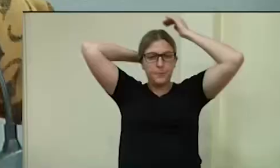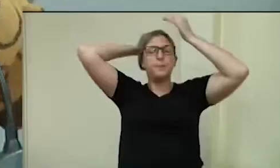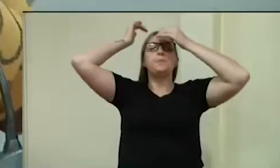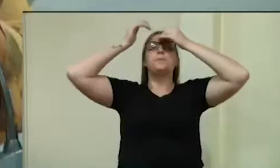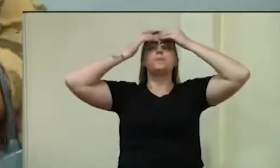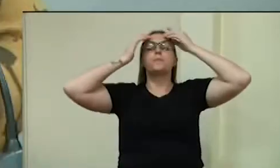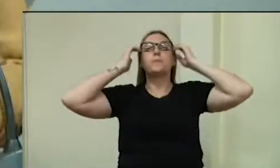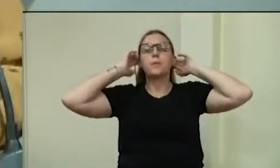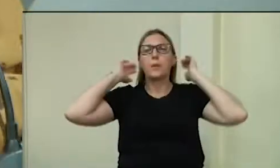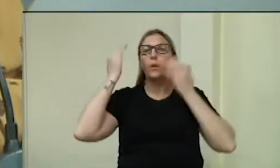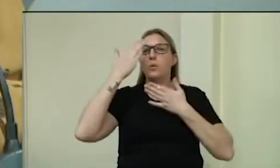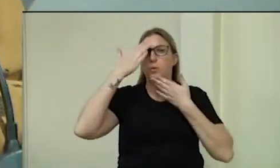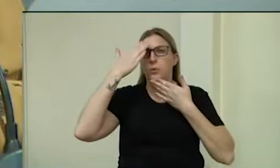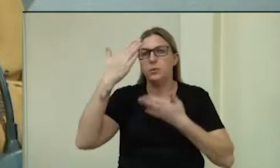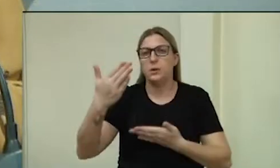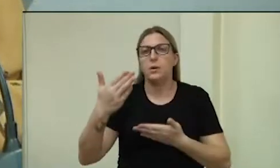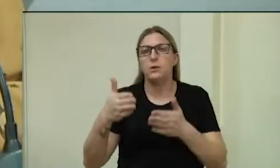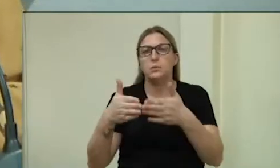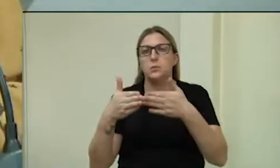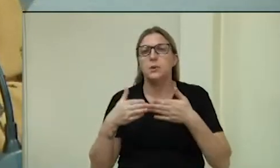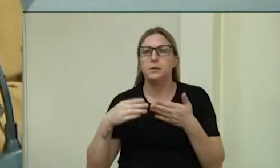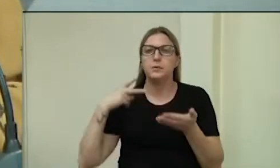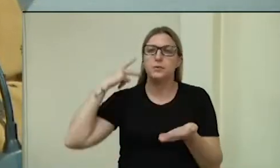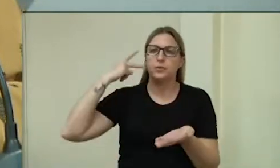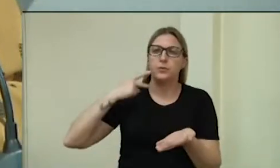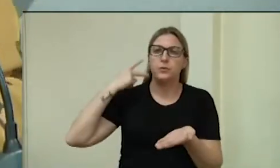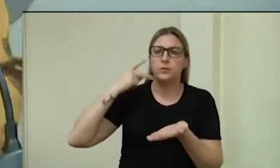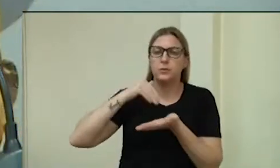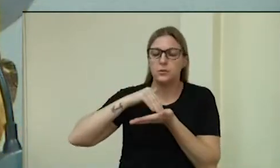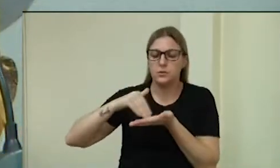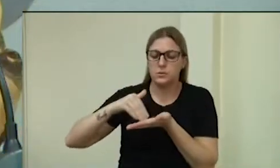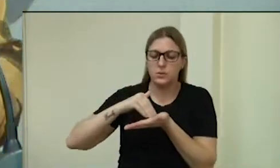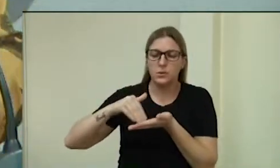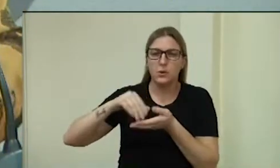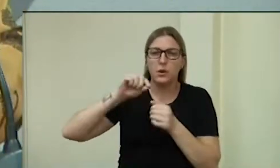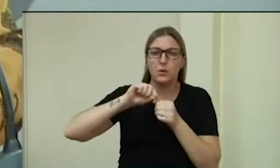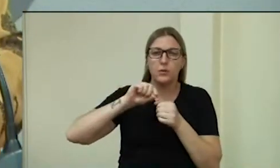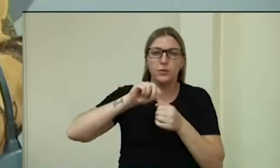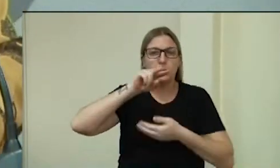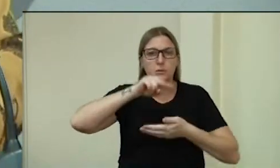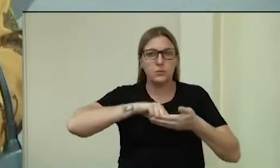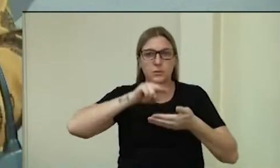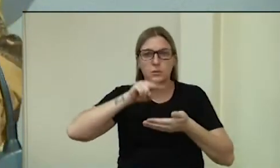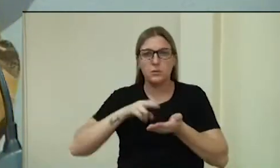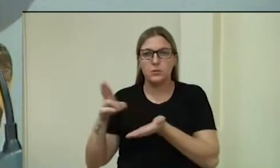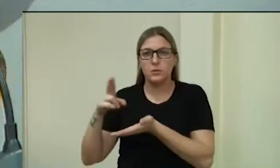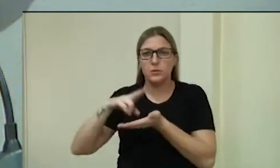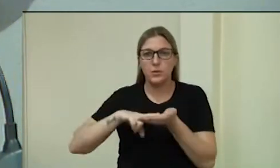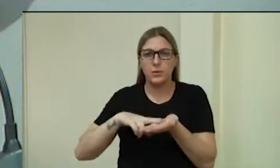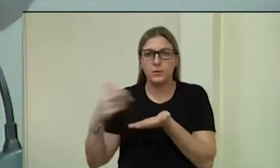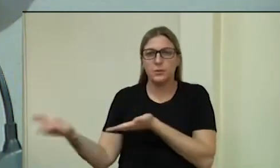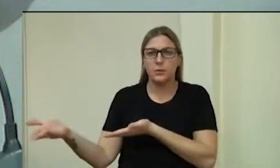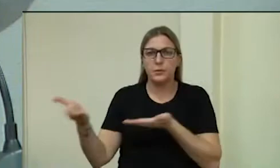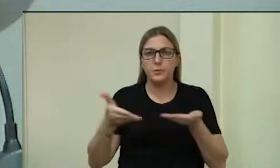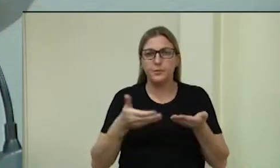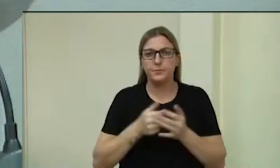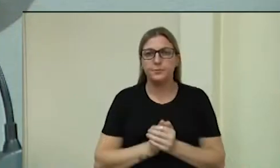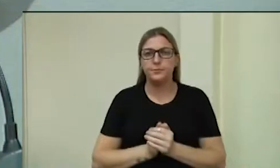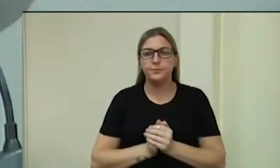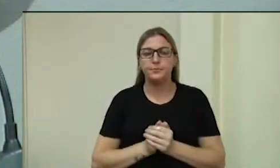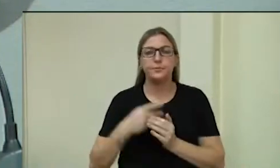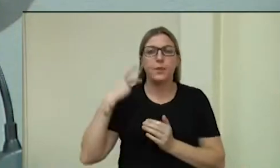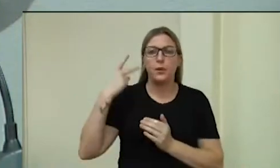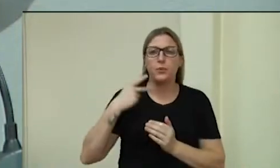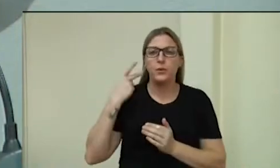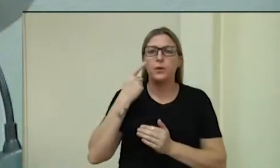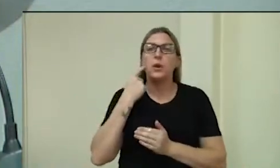Obrigada. Solicito à vereadora secretária que proceda à leitura das correspondências recebidas. Vereadora Sandra,